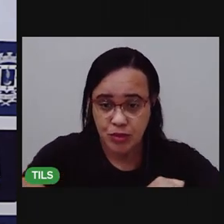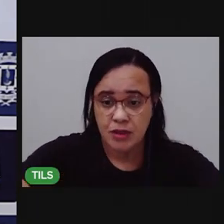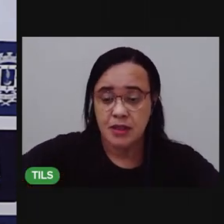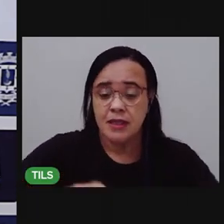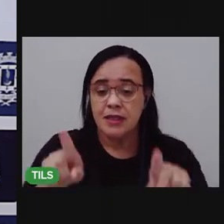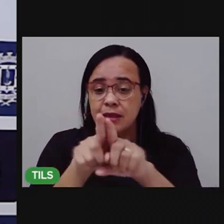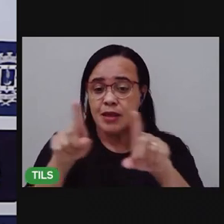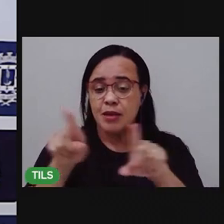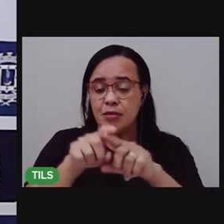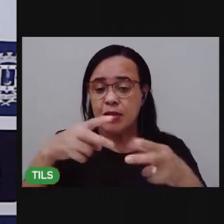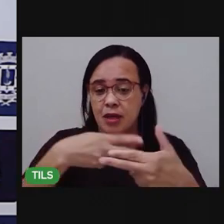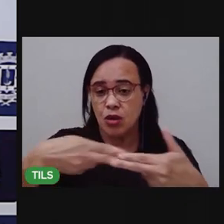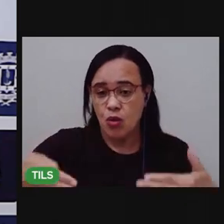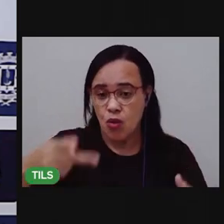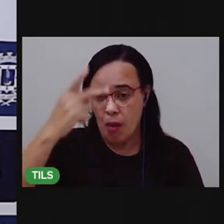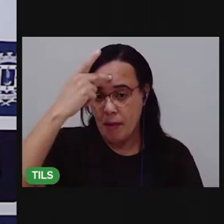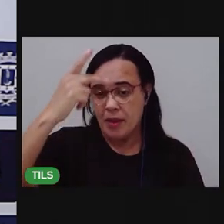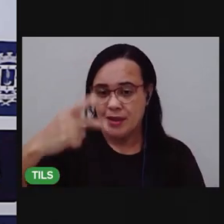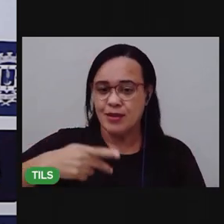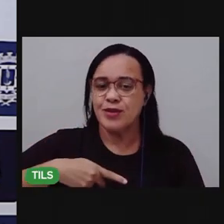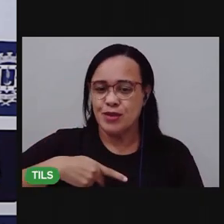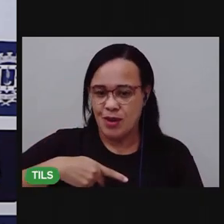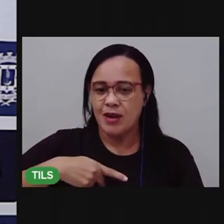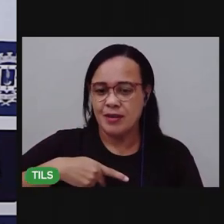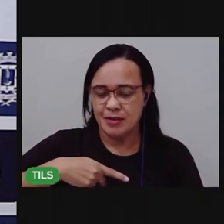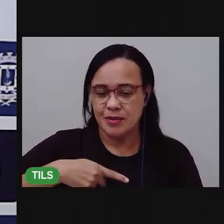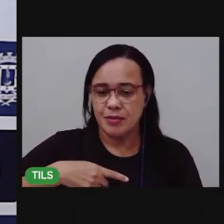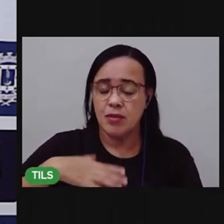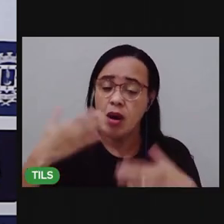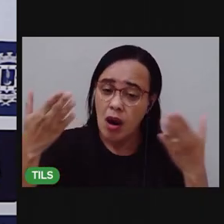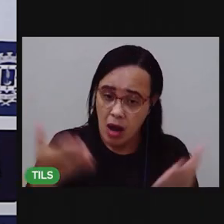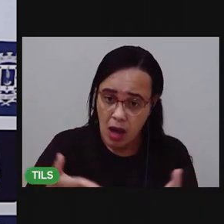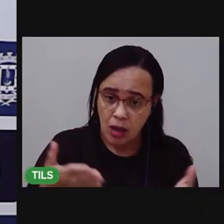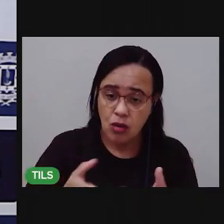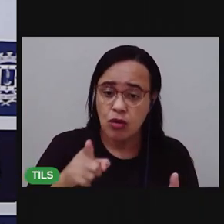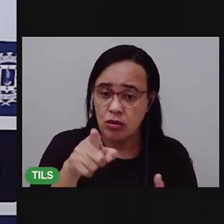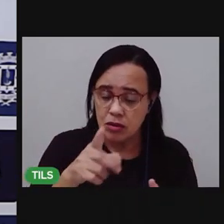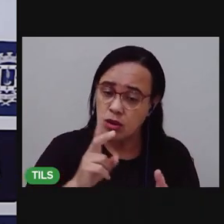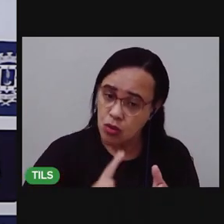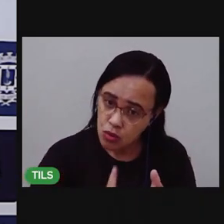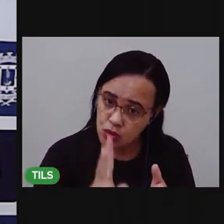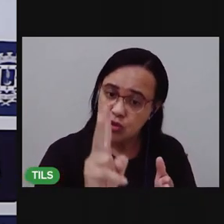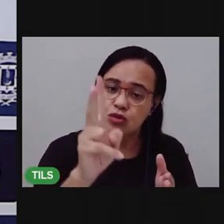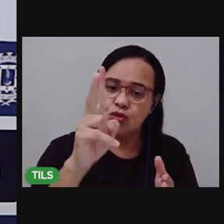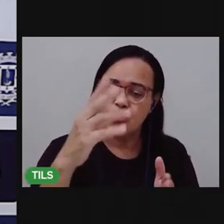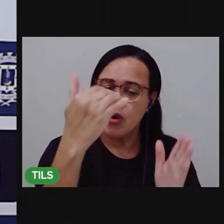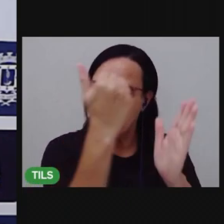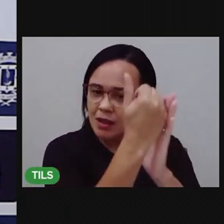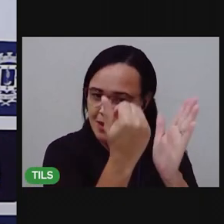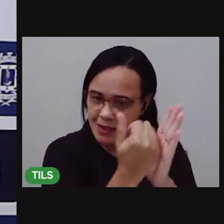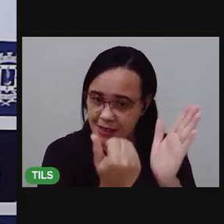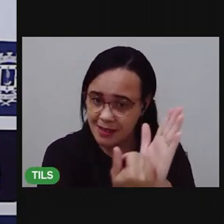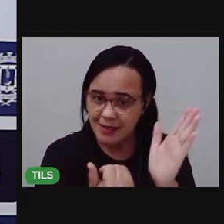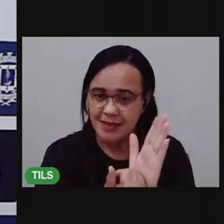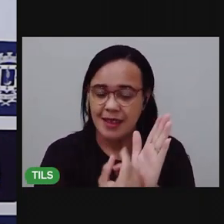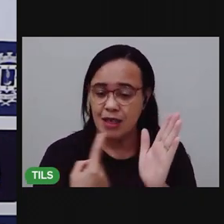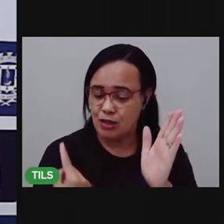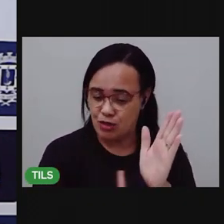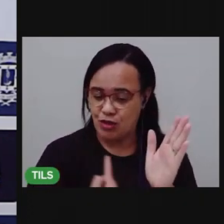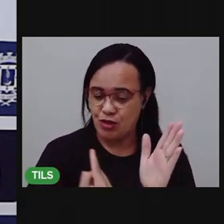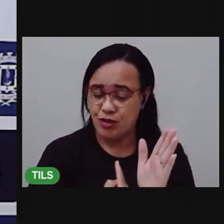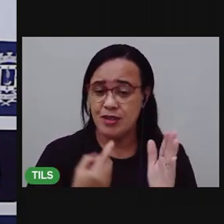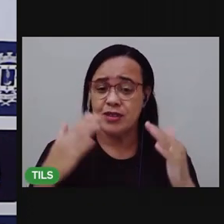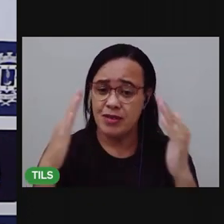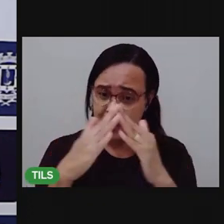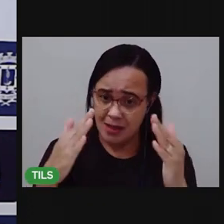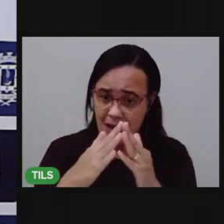continuar a fazer essa lista em casa com os produtos que você tem aí. Espero que você tenha gostado da nossa aula,